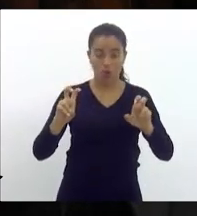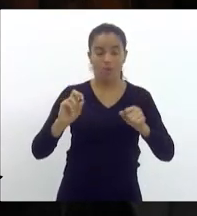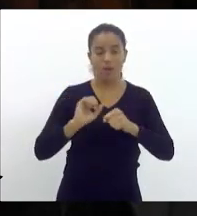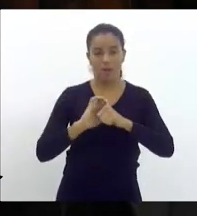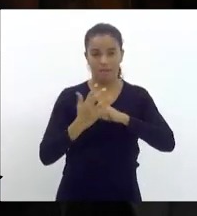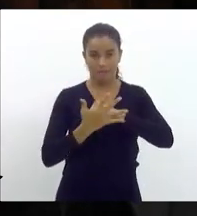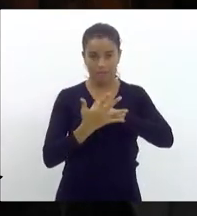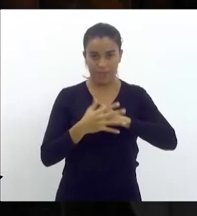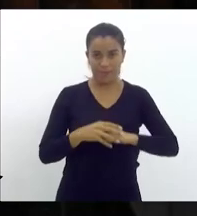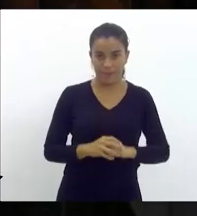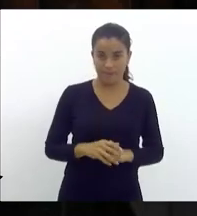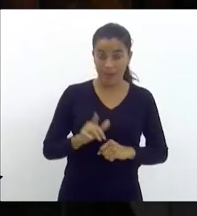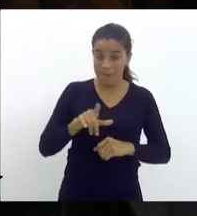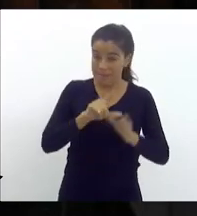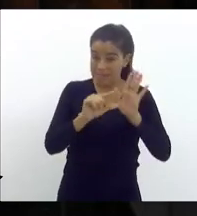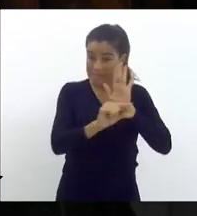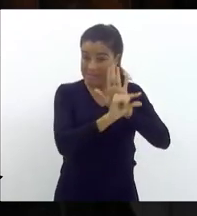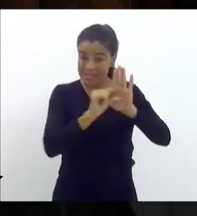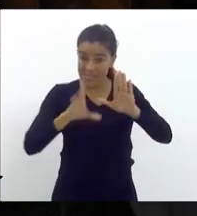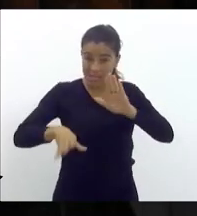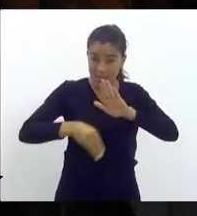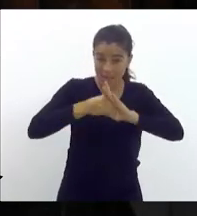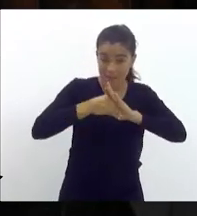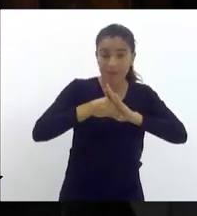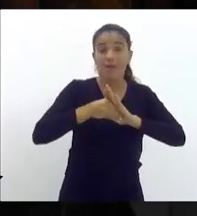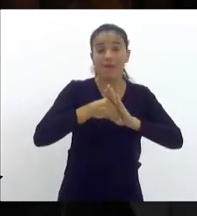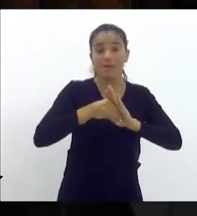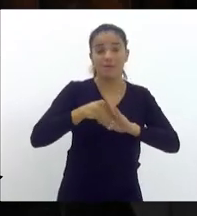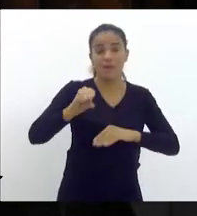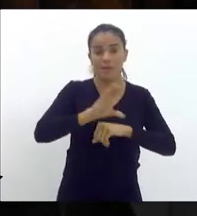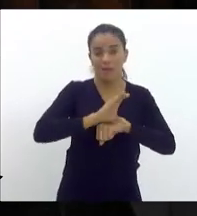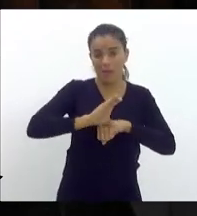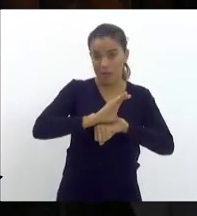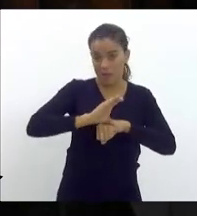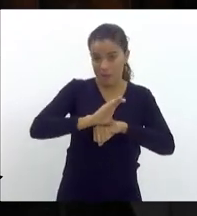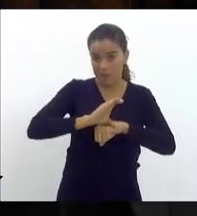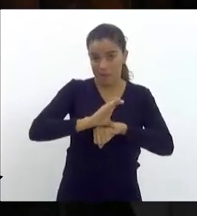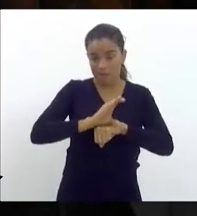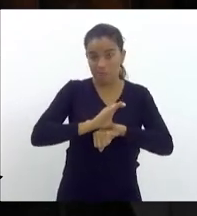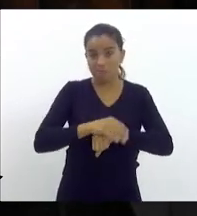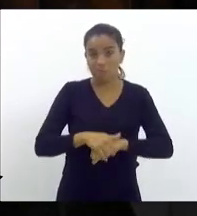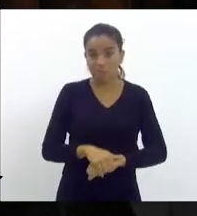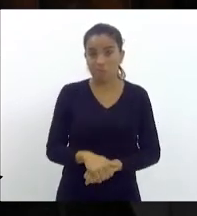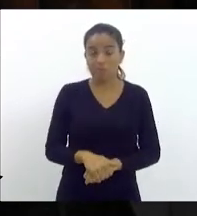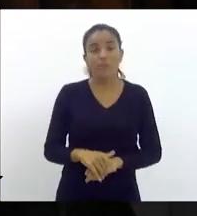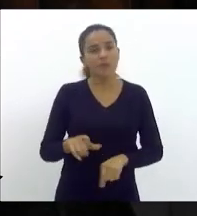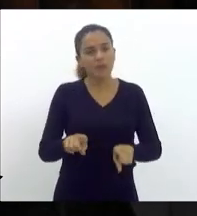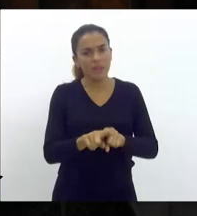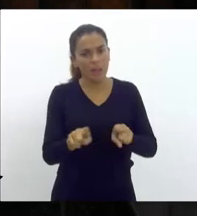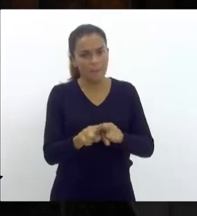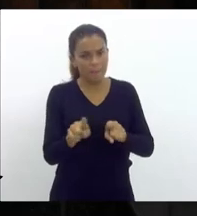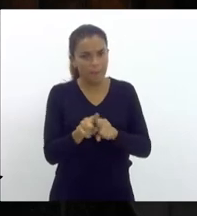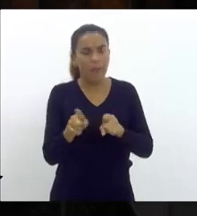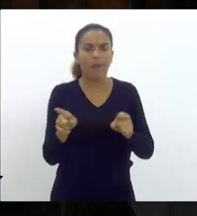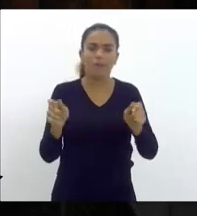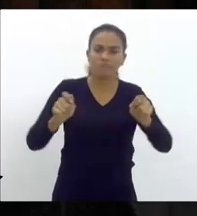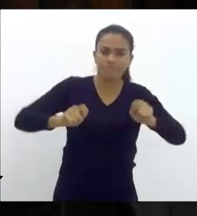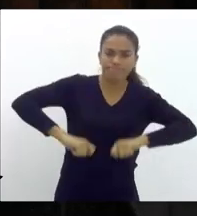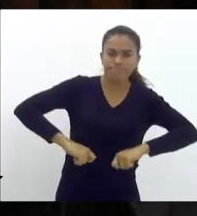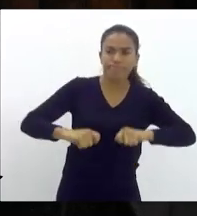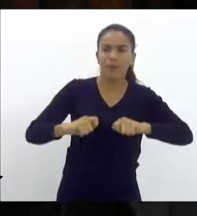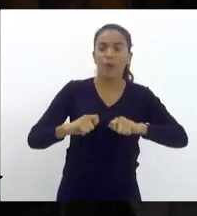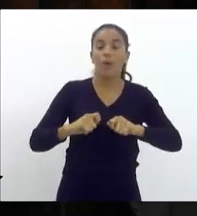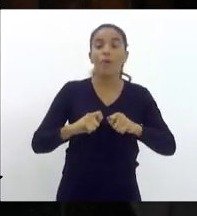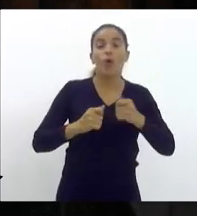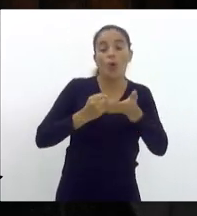Mas, essa emenda constitucional, ela também serviu como